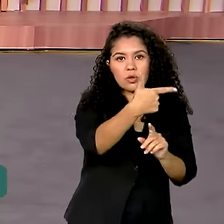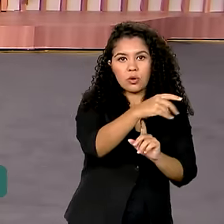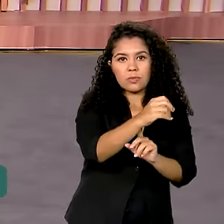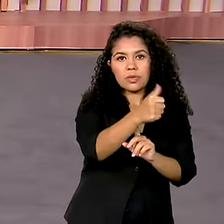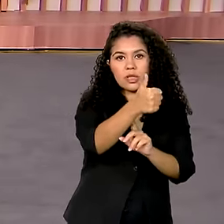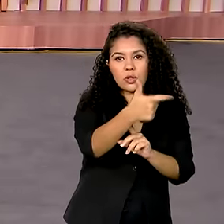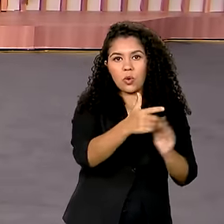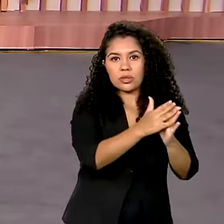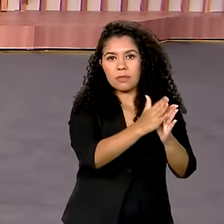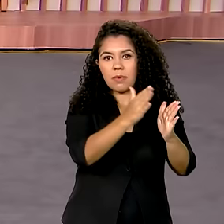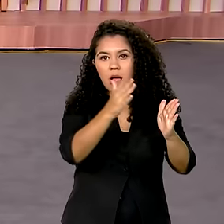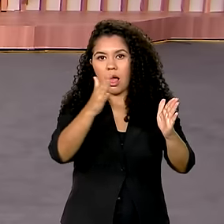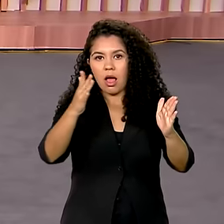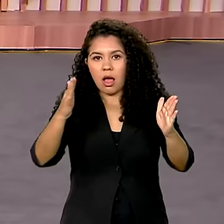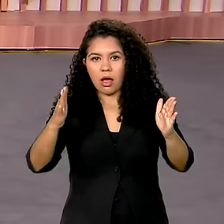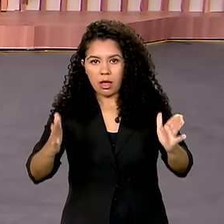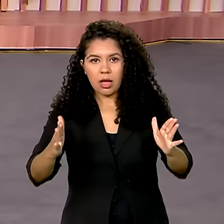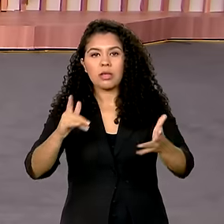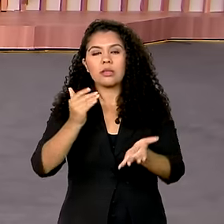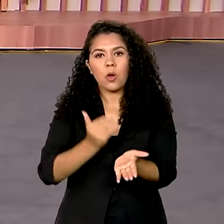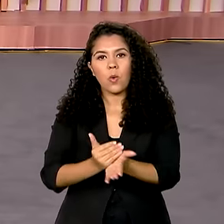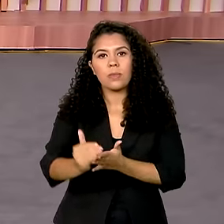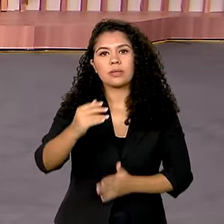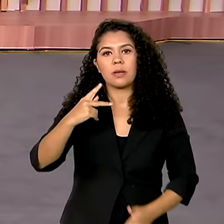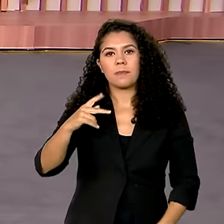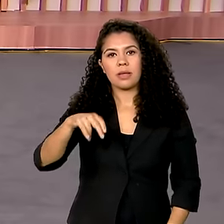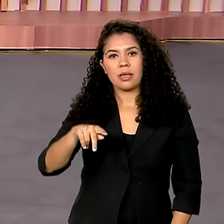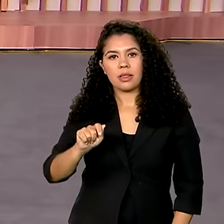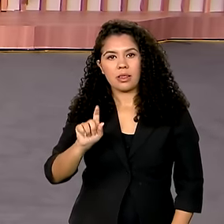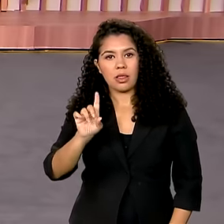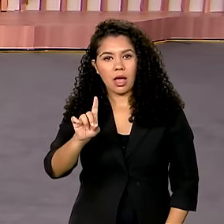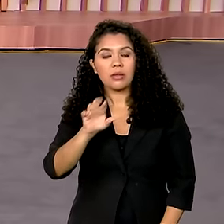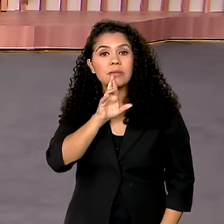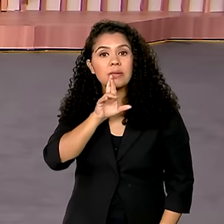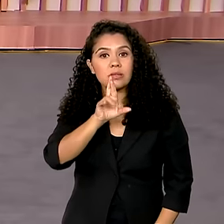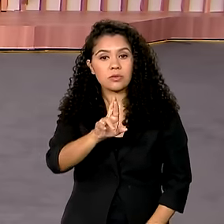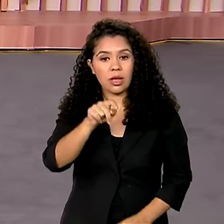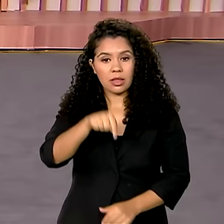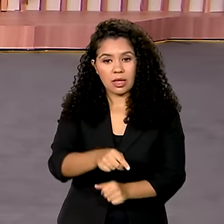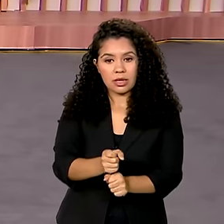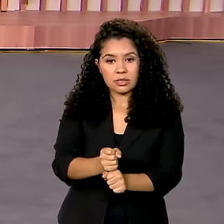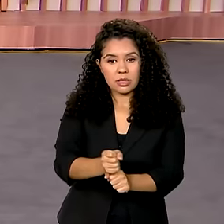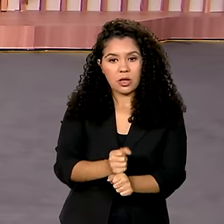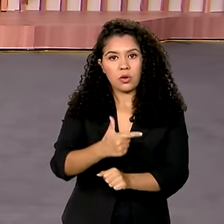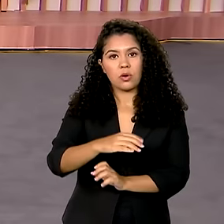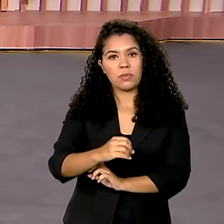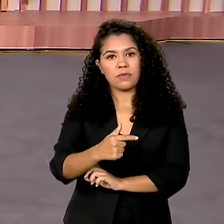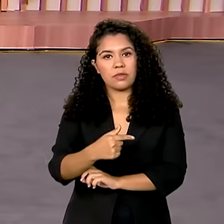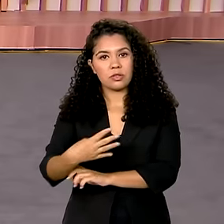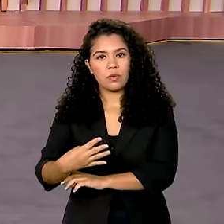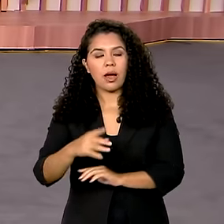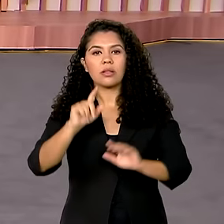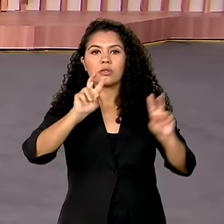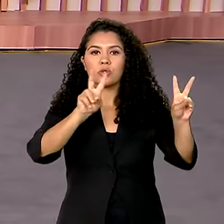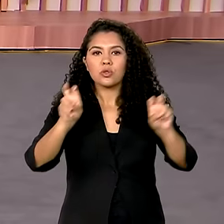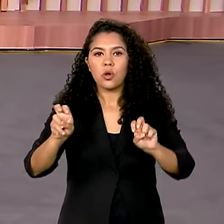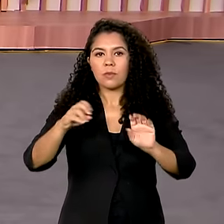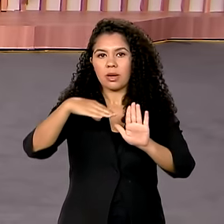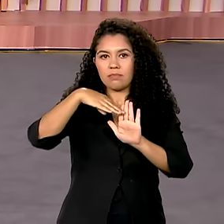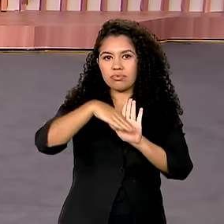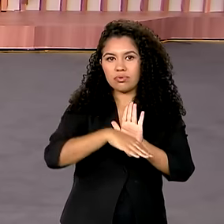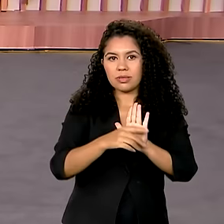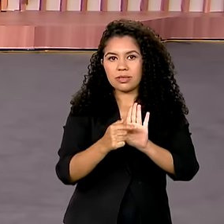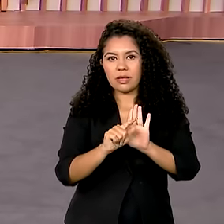quando a APNAD Contínua começou a ser feita. Você repara que o resultado deste ano de 7,5% foi o